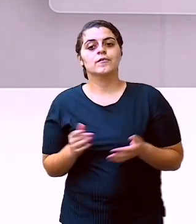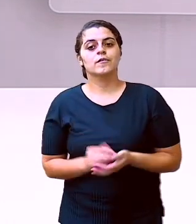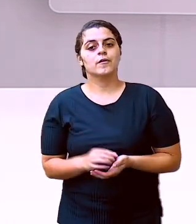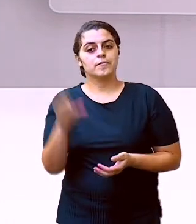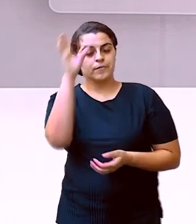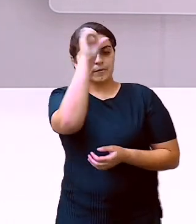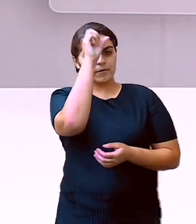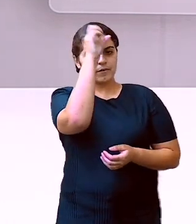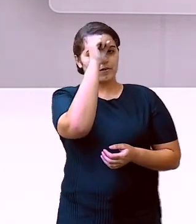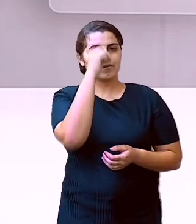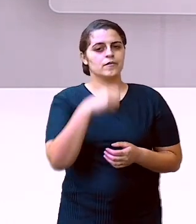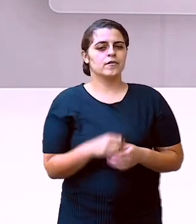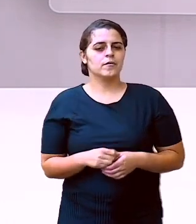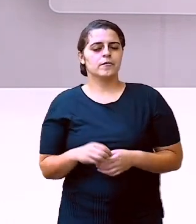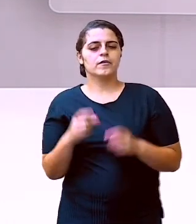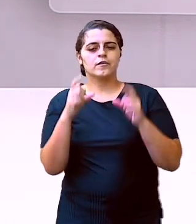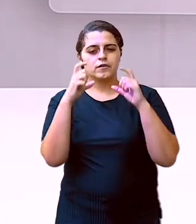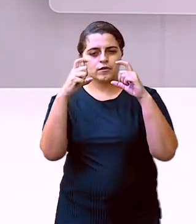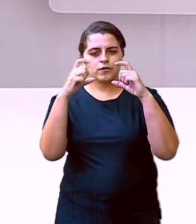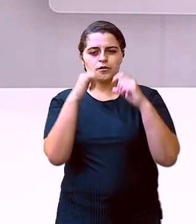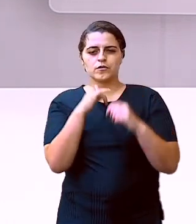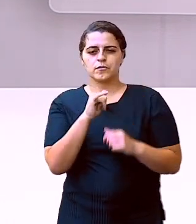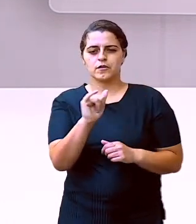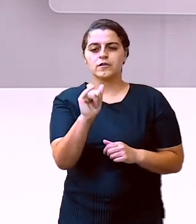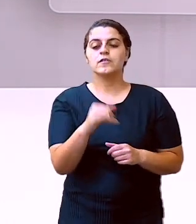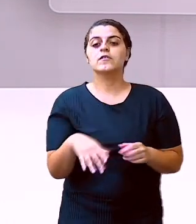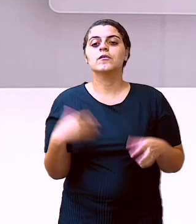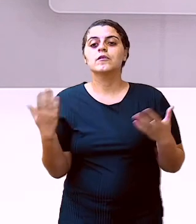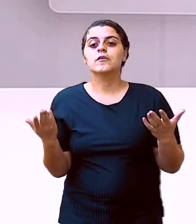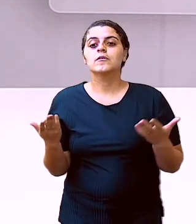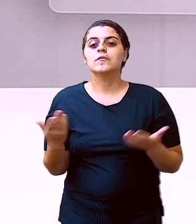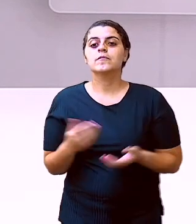Aprendemos muito que os bilhetes são o quê?